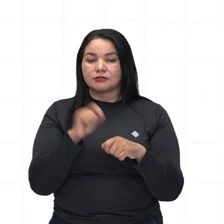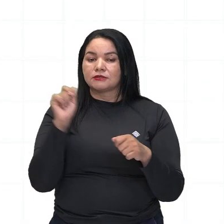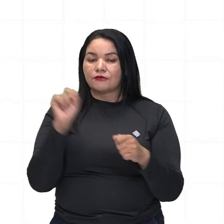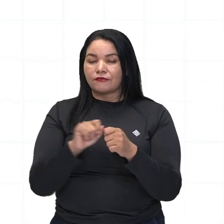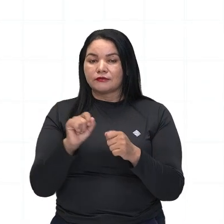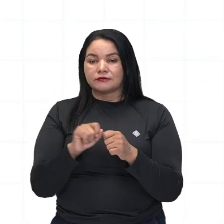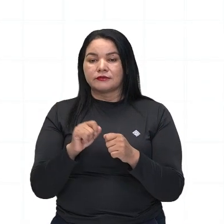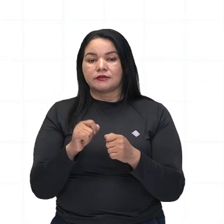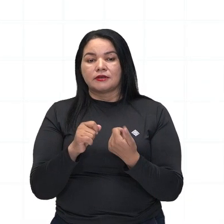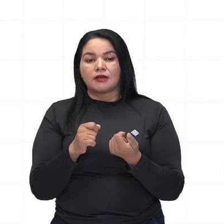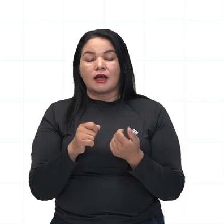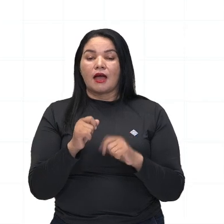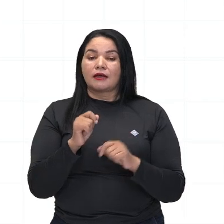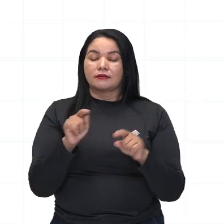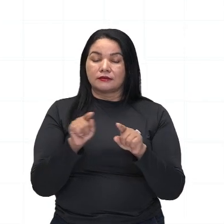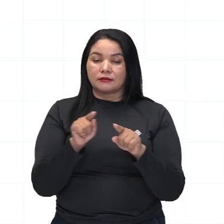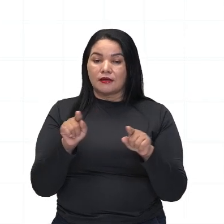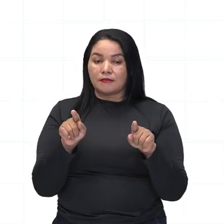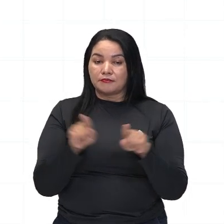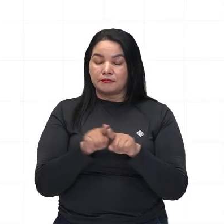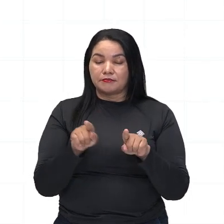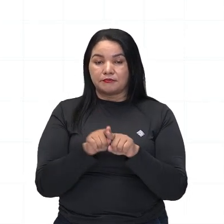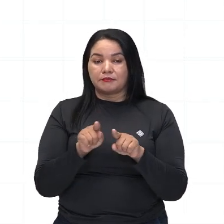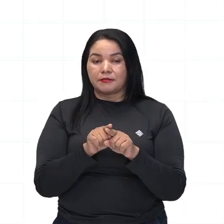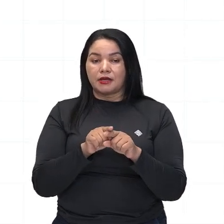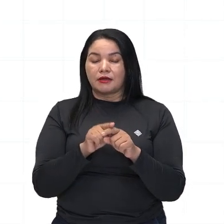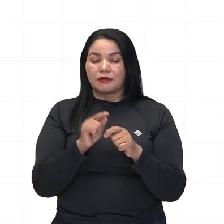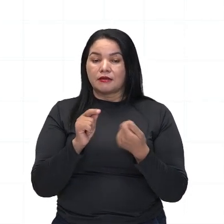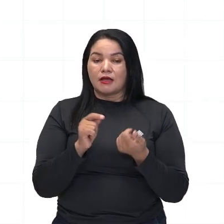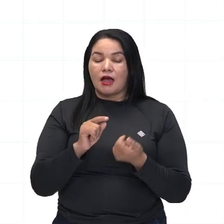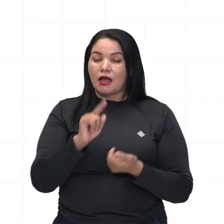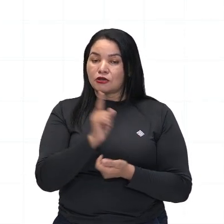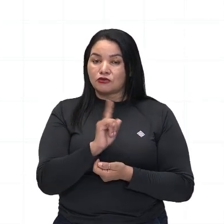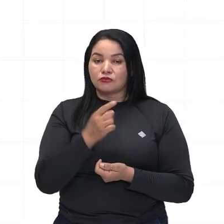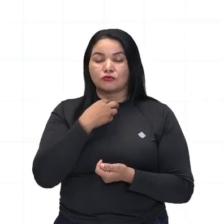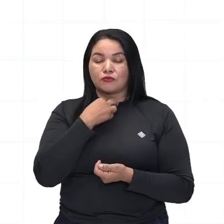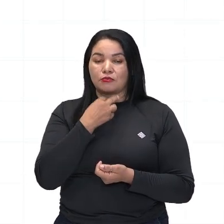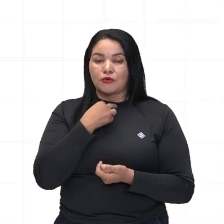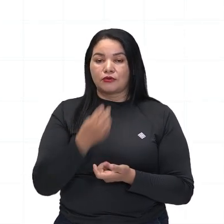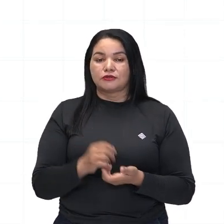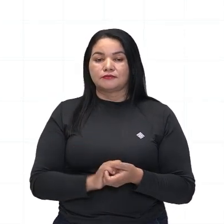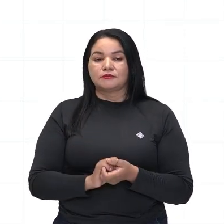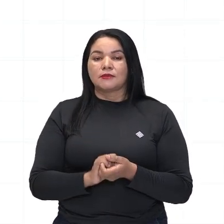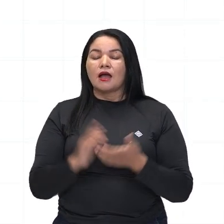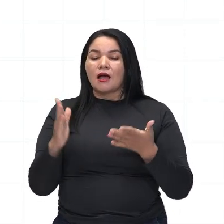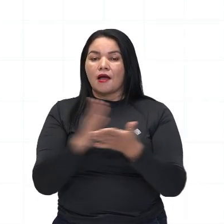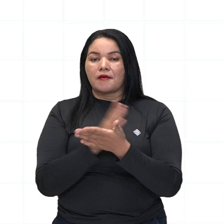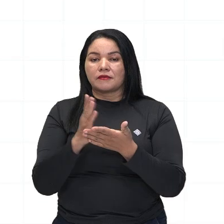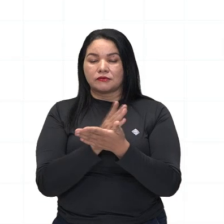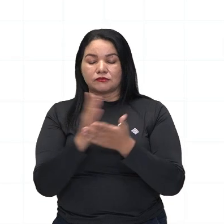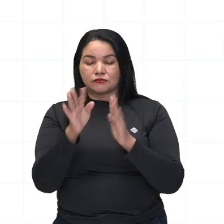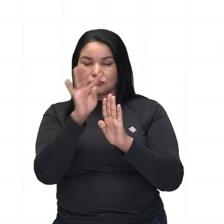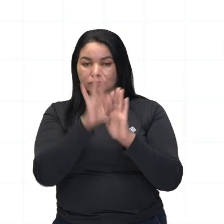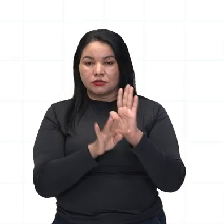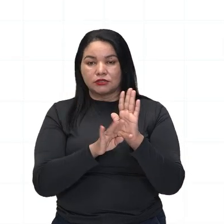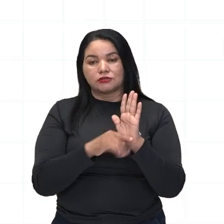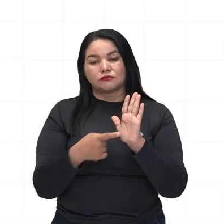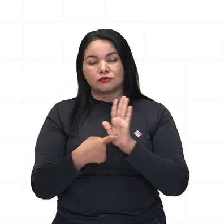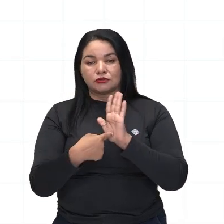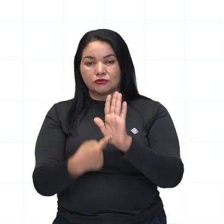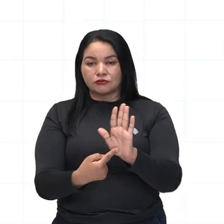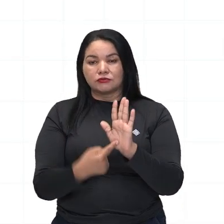e o que não deve fazer. Temos textos também que irão ajudar você a